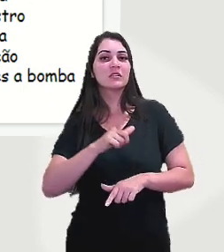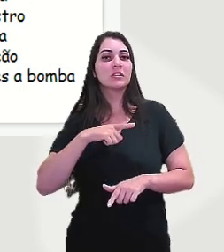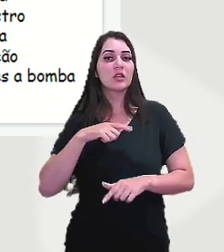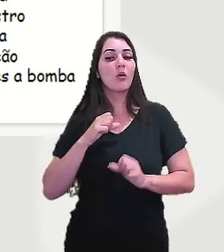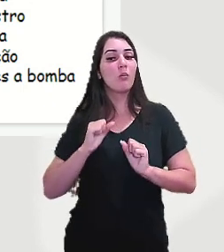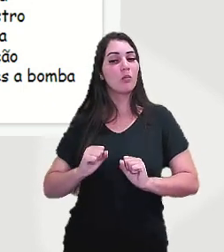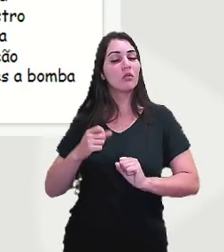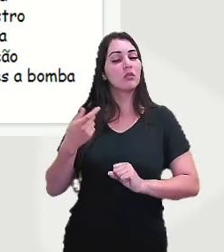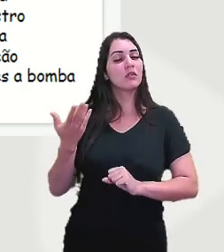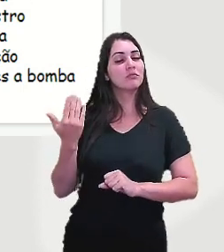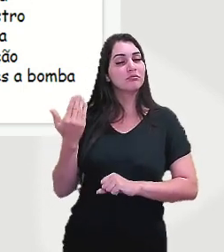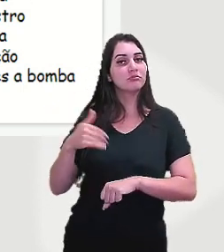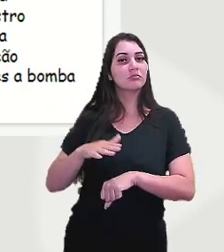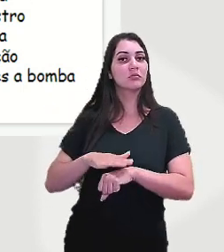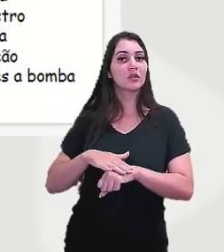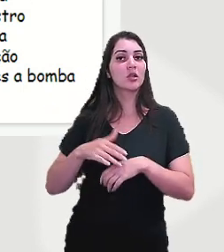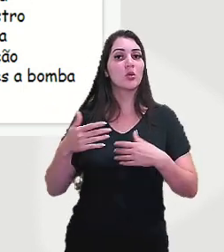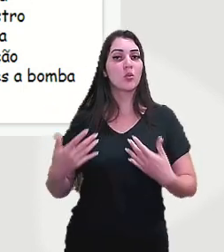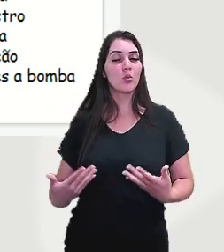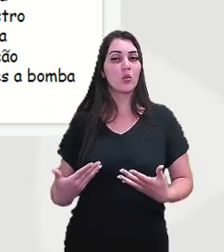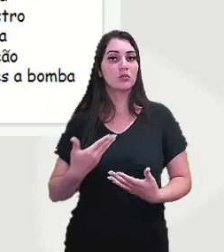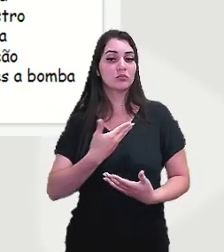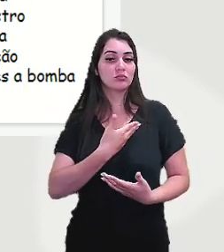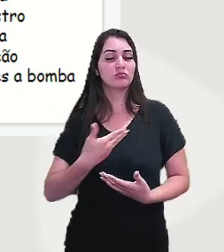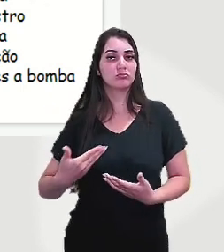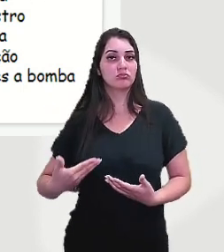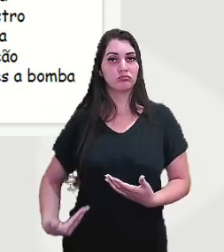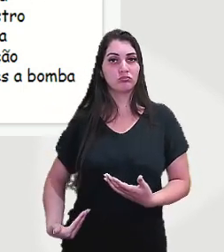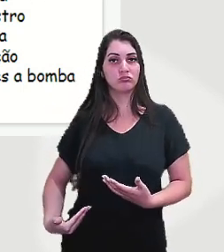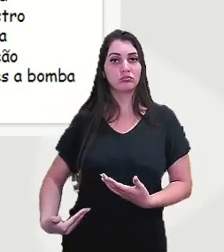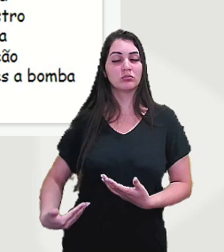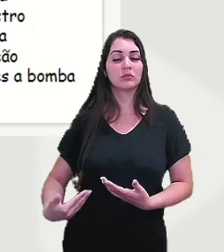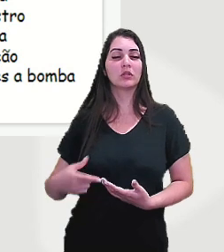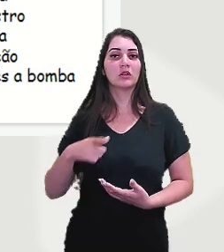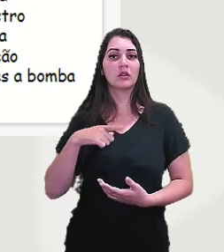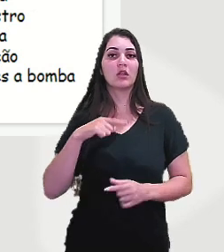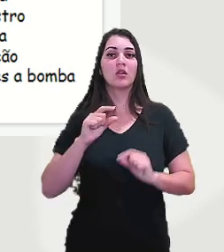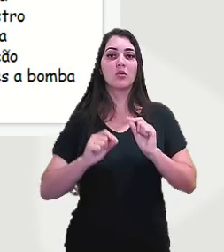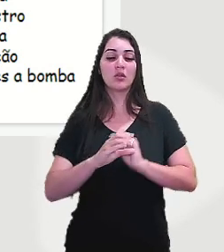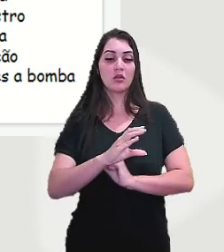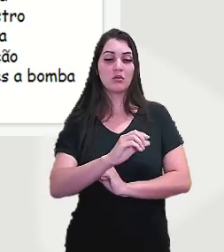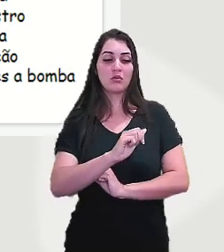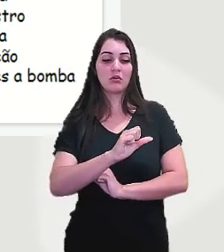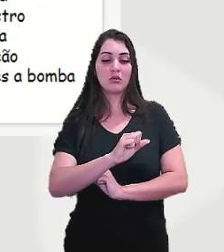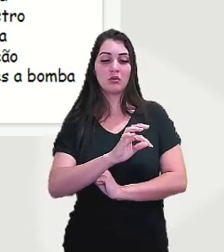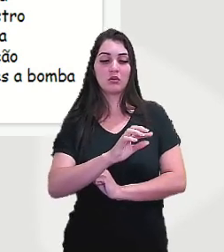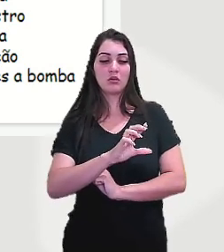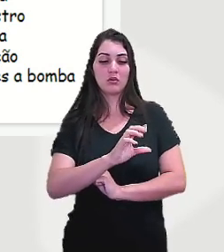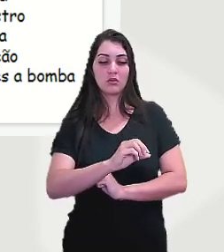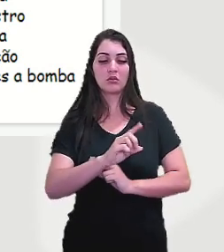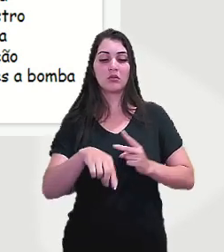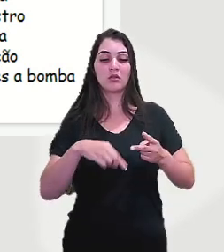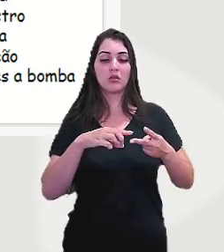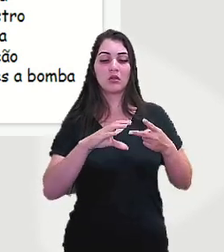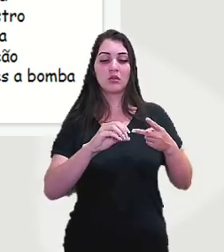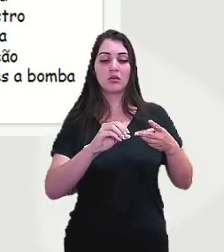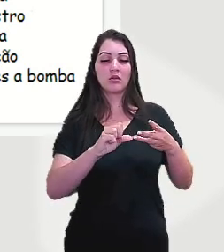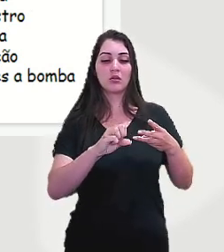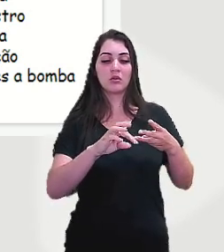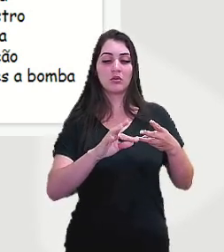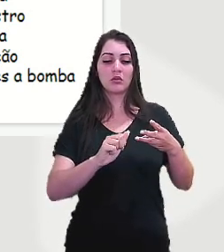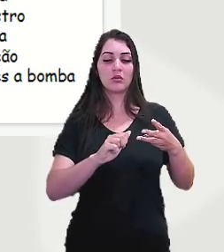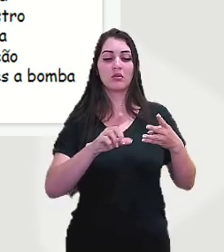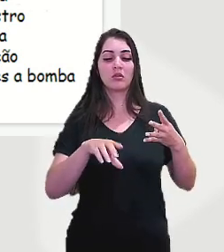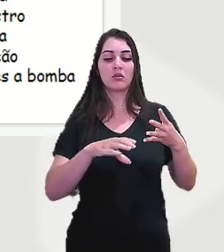época. Então, como presidente do período militar, a gente tem o Castelo Branco, o Costa e Silva, o Médici, o Geisel